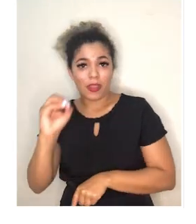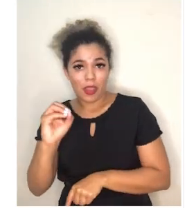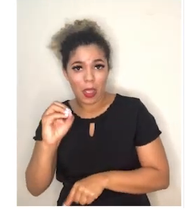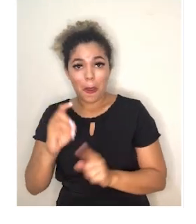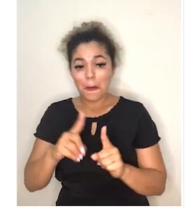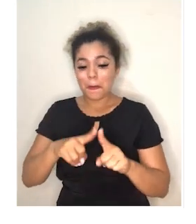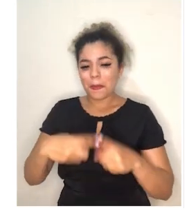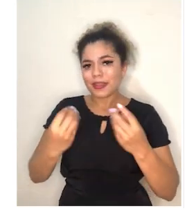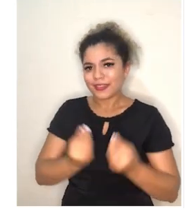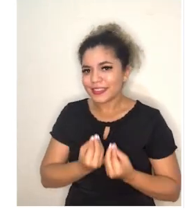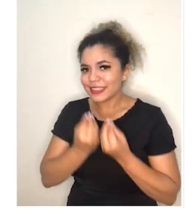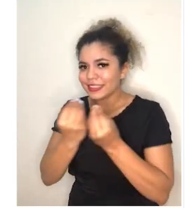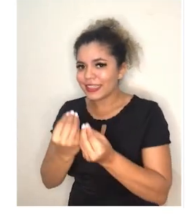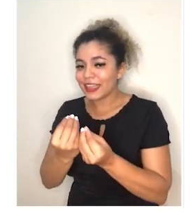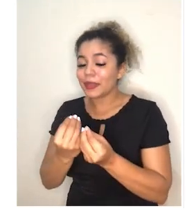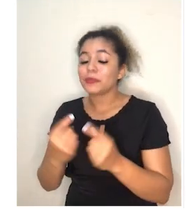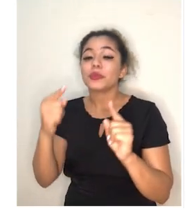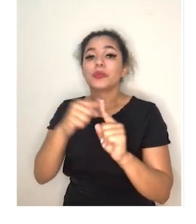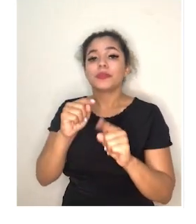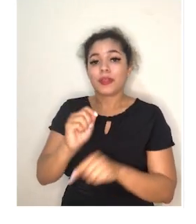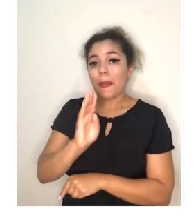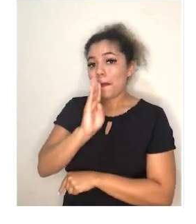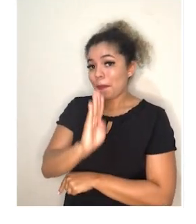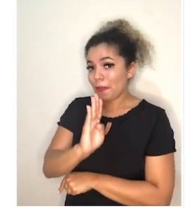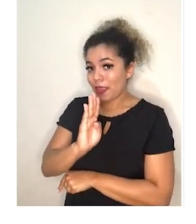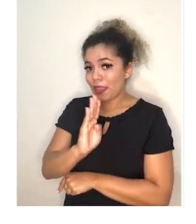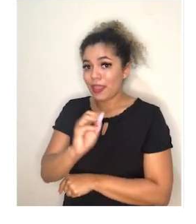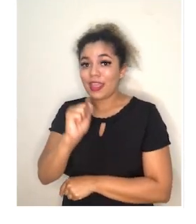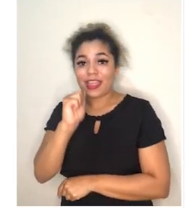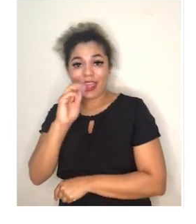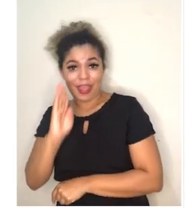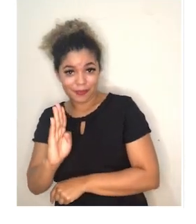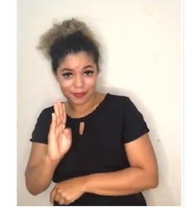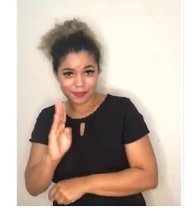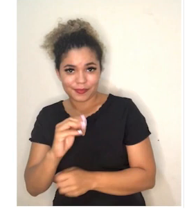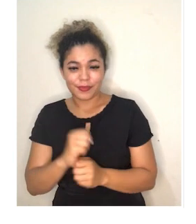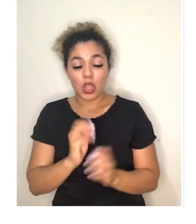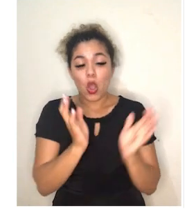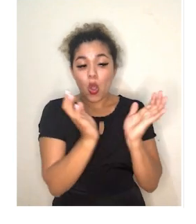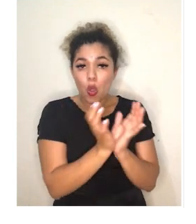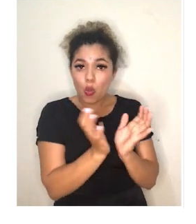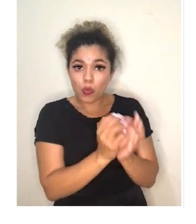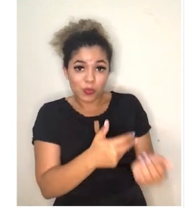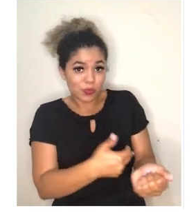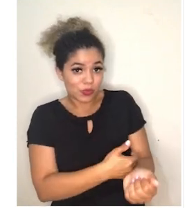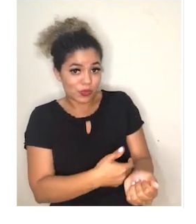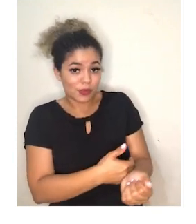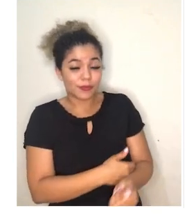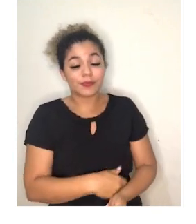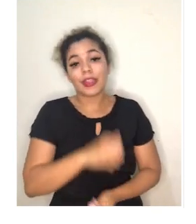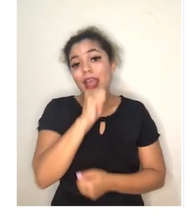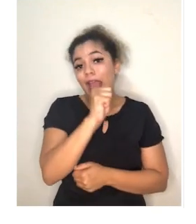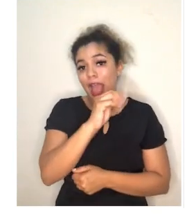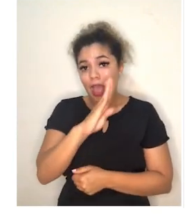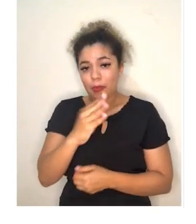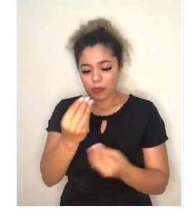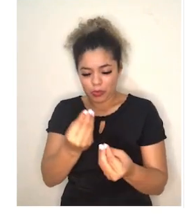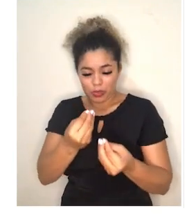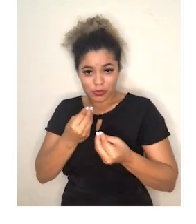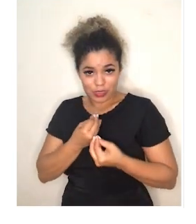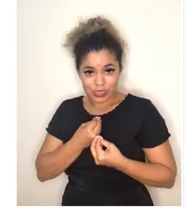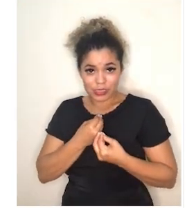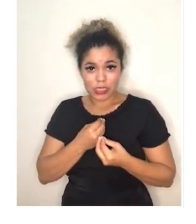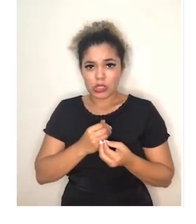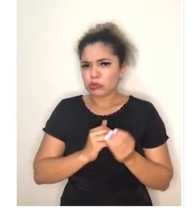e pode doar para sangues dos tipos B e AB. O grupo sanguíneo AB pode receber